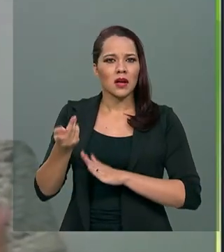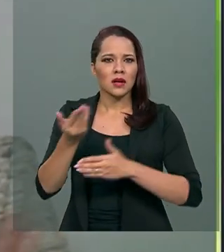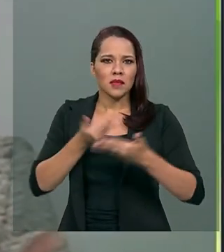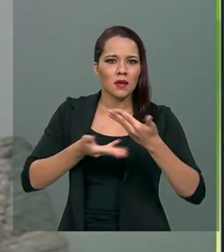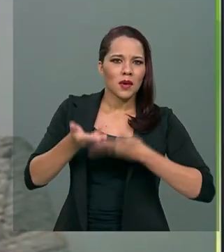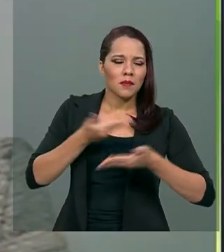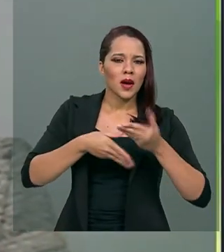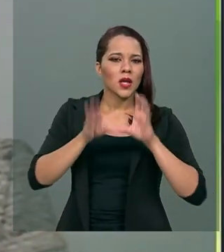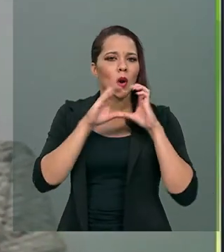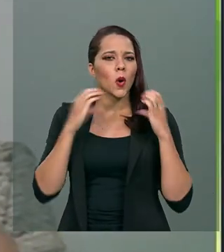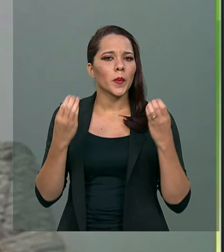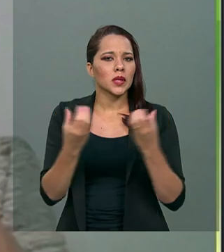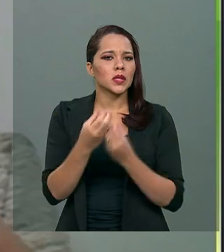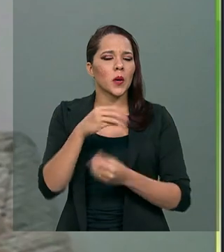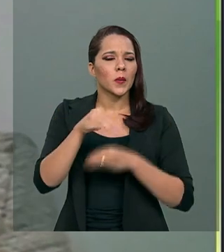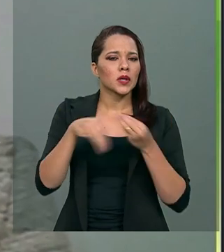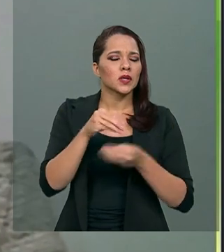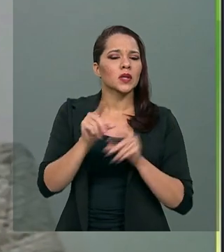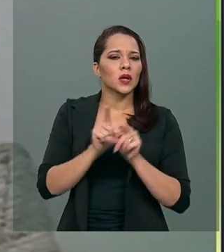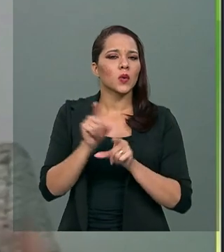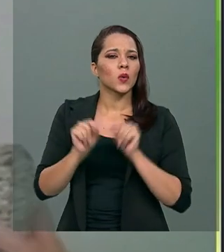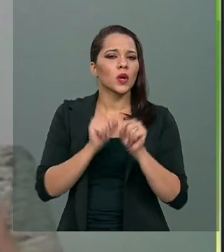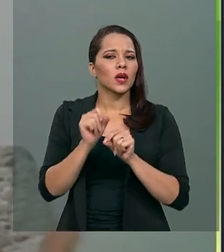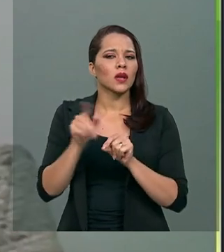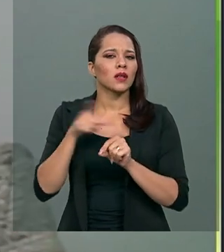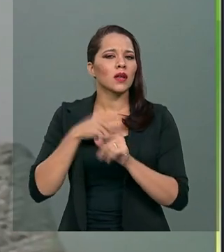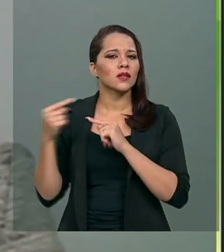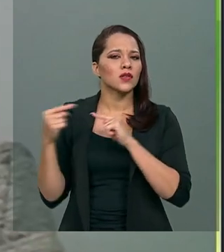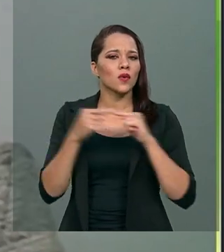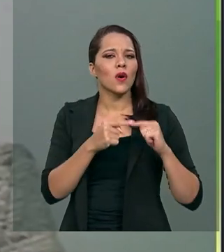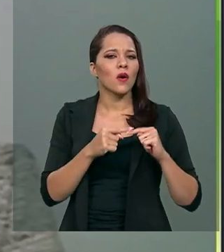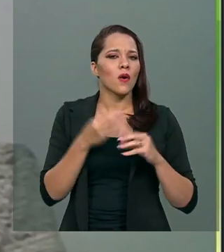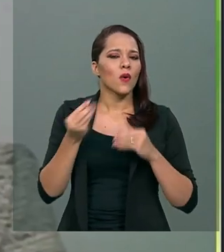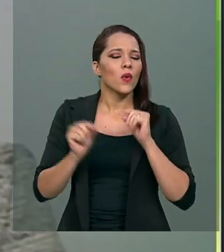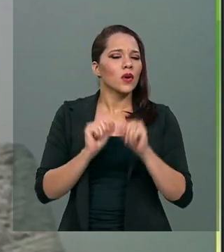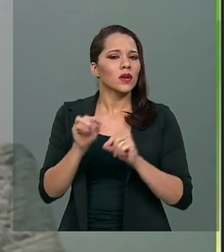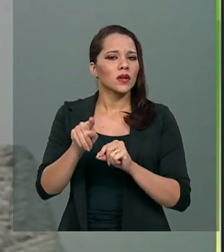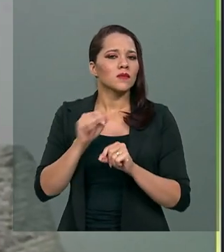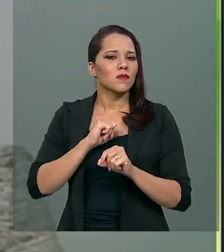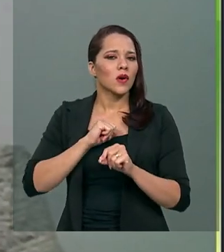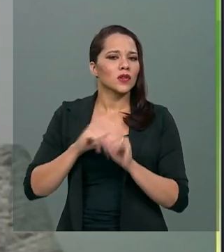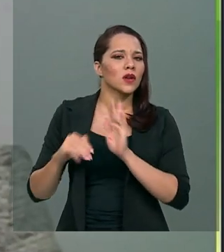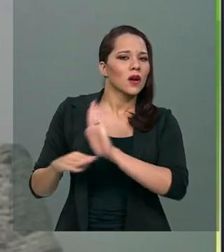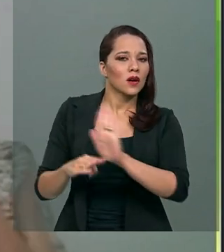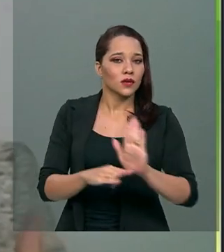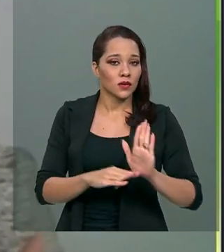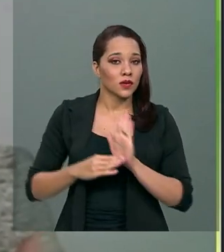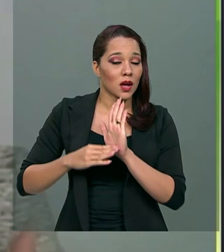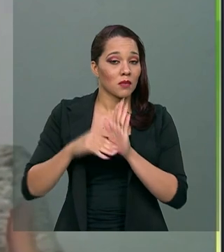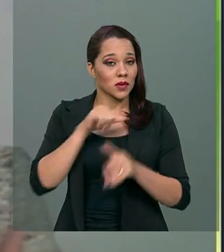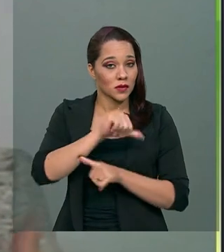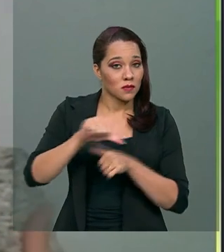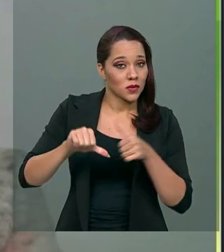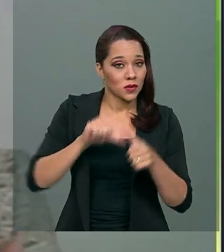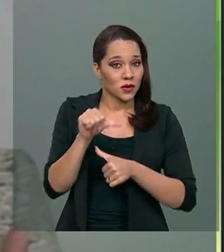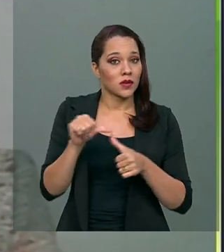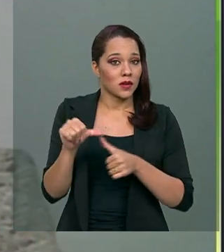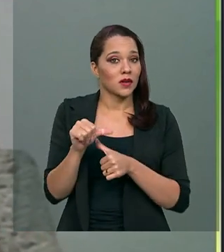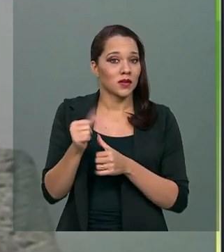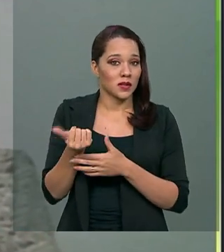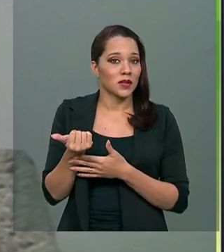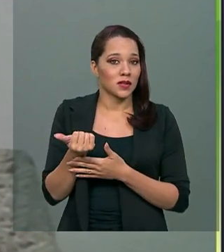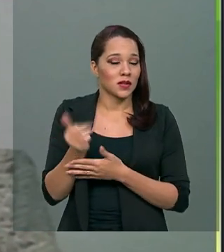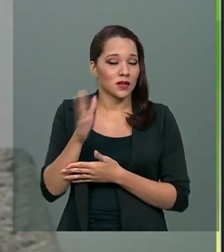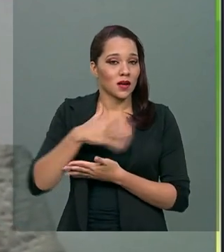Missa, Então, o que que eles têm de comum e como eles podem contribuir para essa mudança dentro do